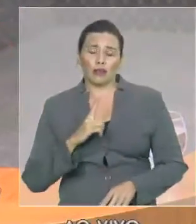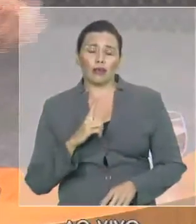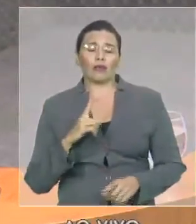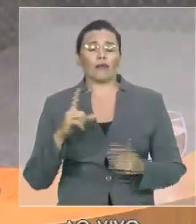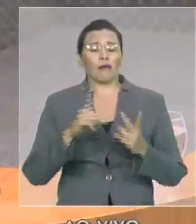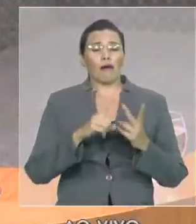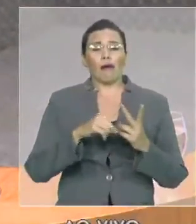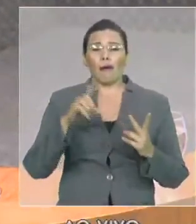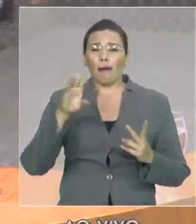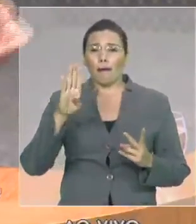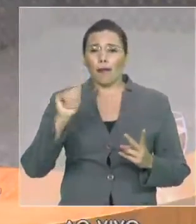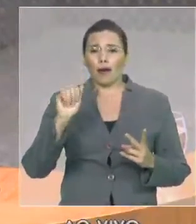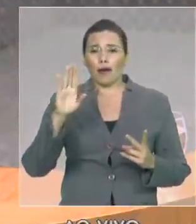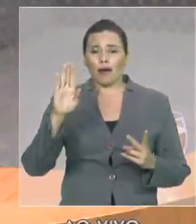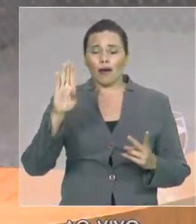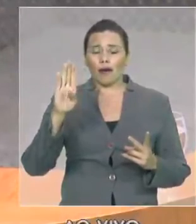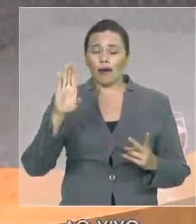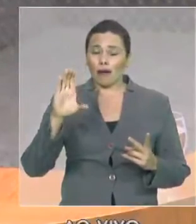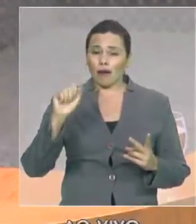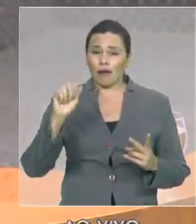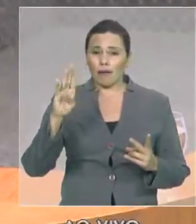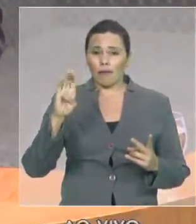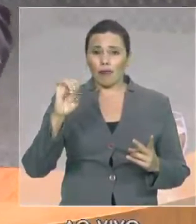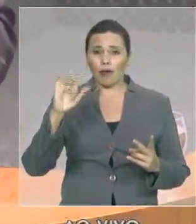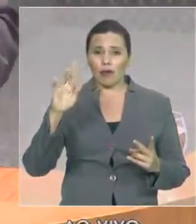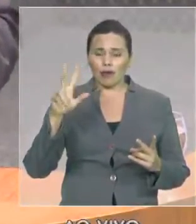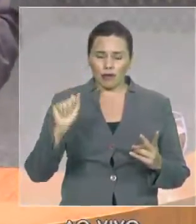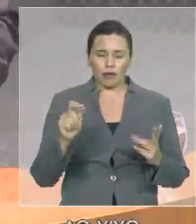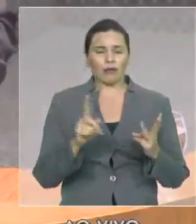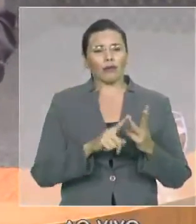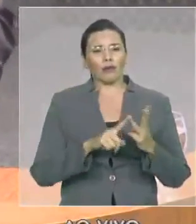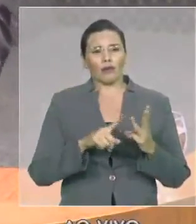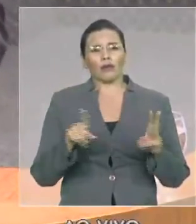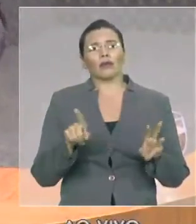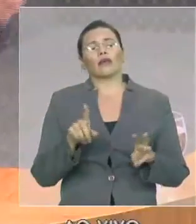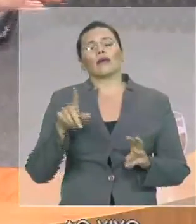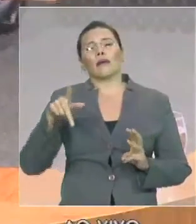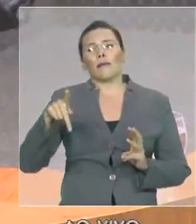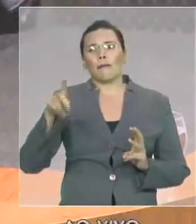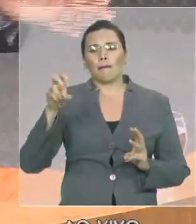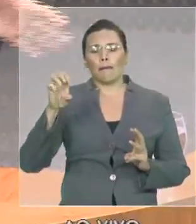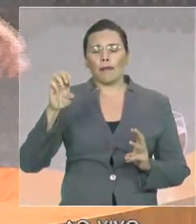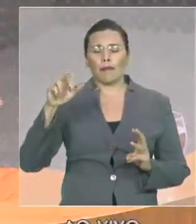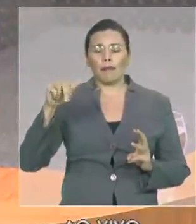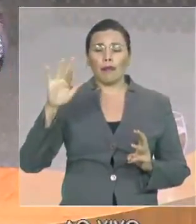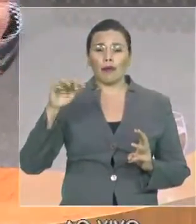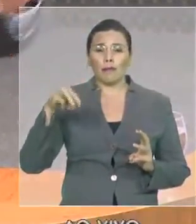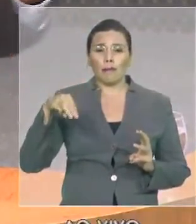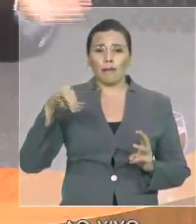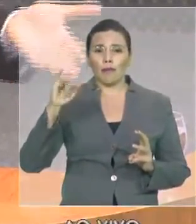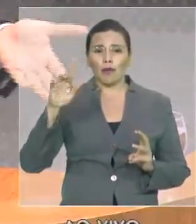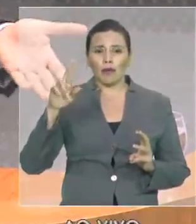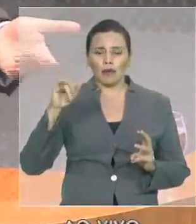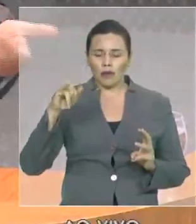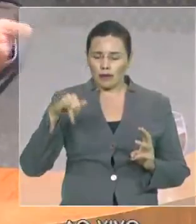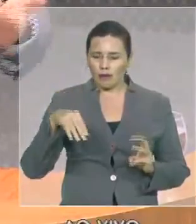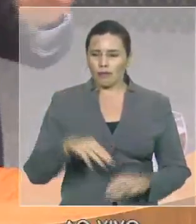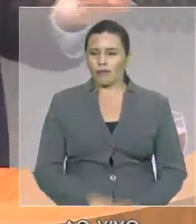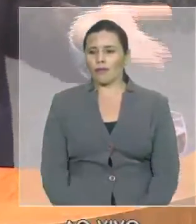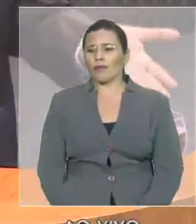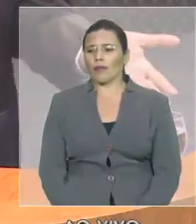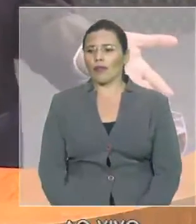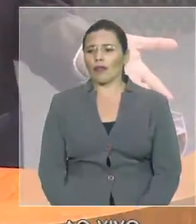Mirim nós teremos o início das aulas no dia 29 de fevereiro lembrando que este ano é bissefito para que eu não seja aqui